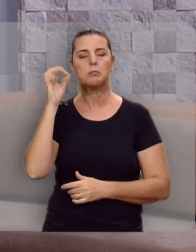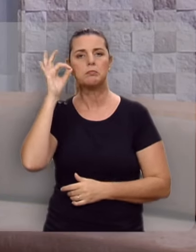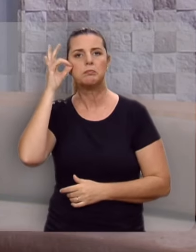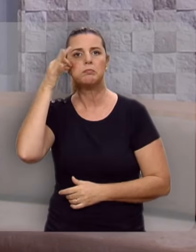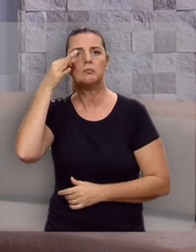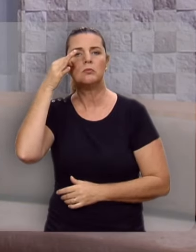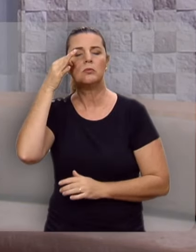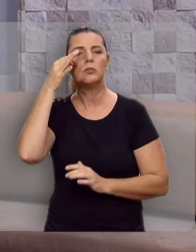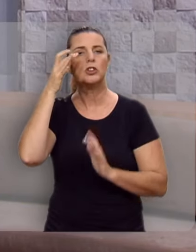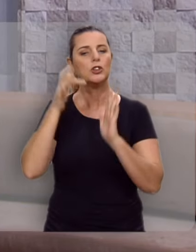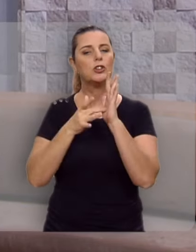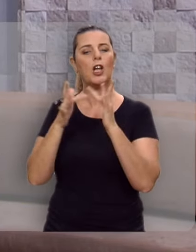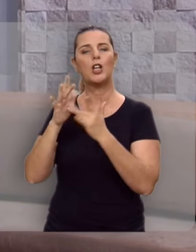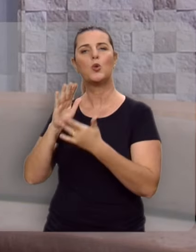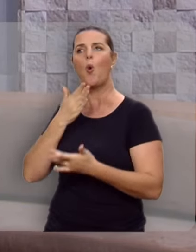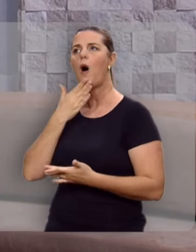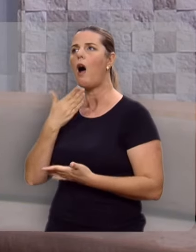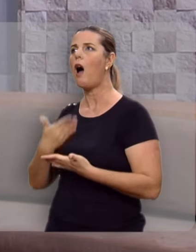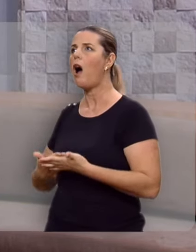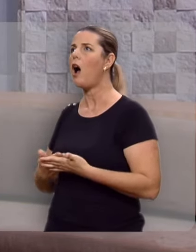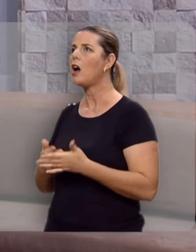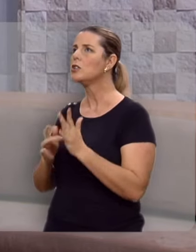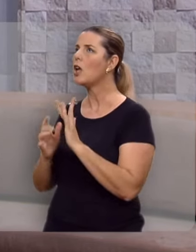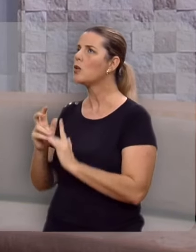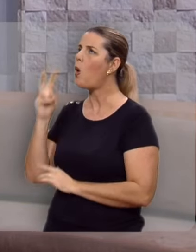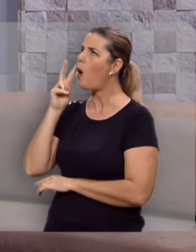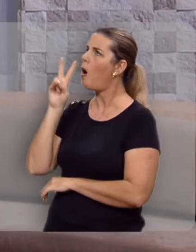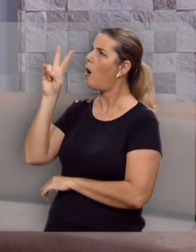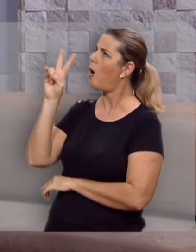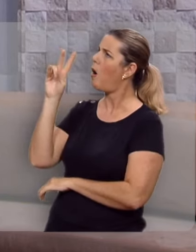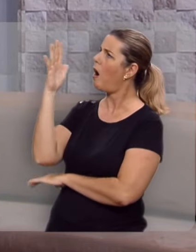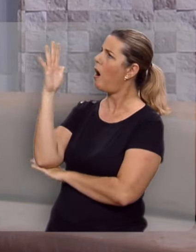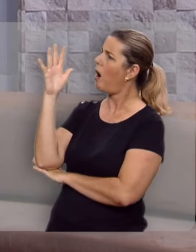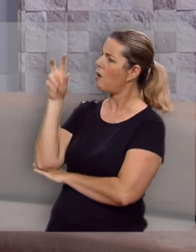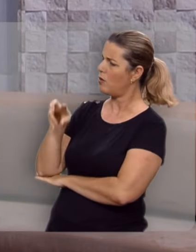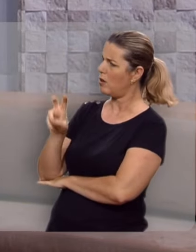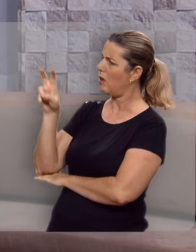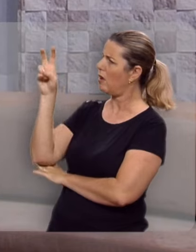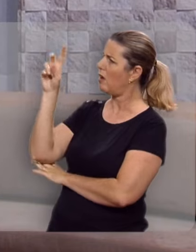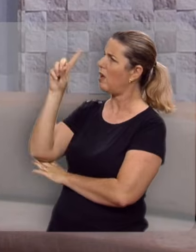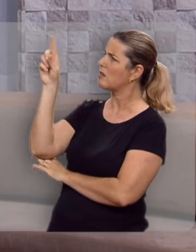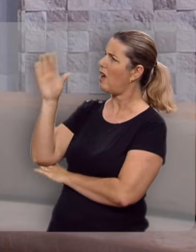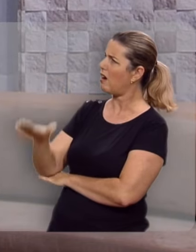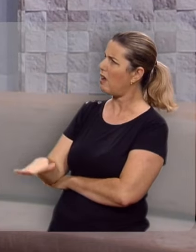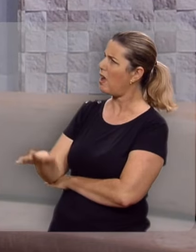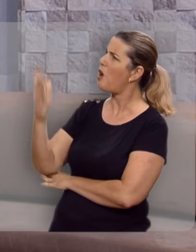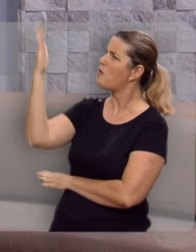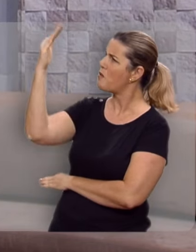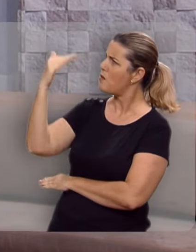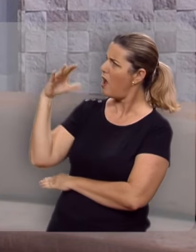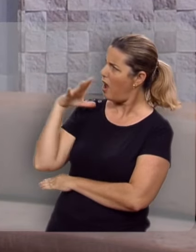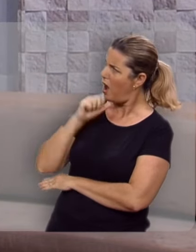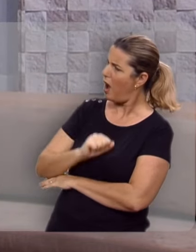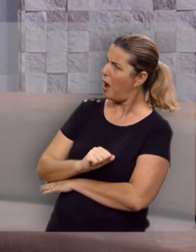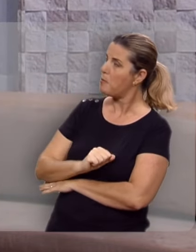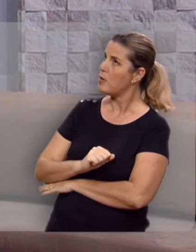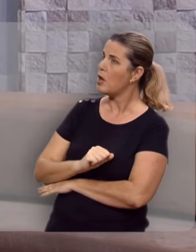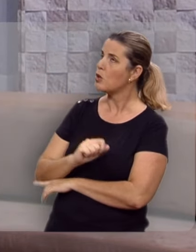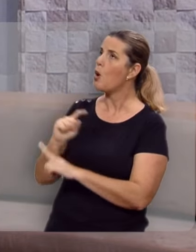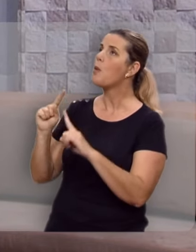ele é surpreendido. Jesus está debaixo da árvore e olha para cima e diz, Aqueu, desce depressa,